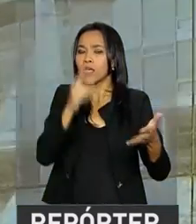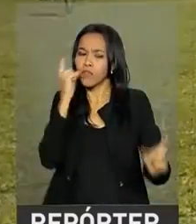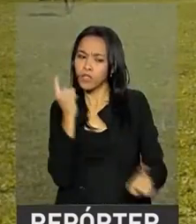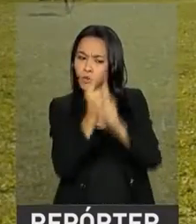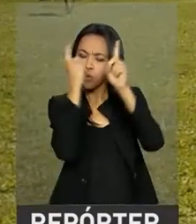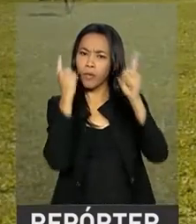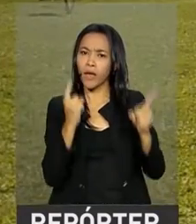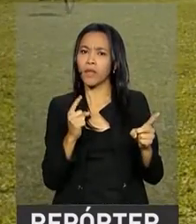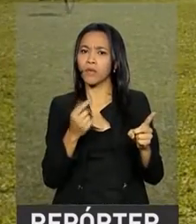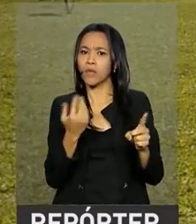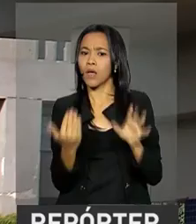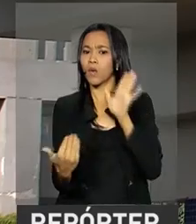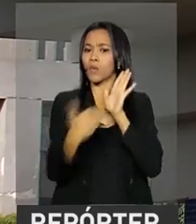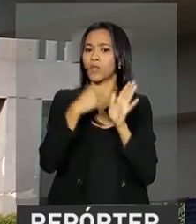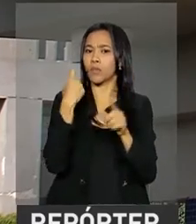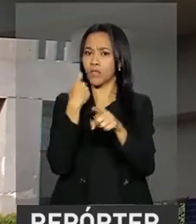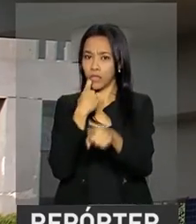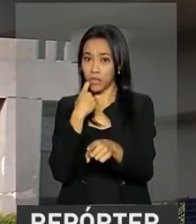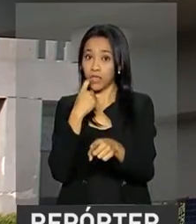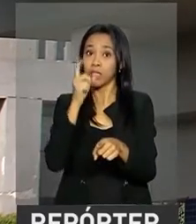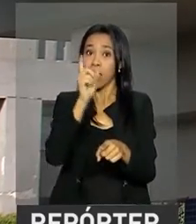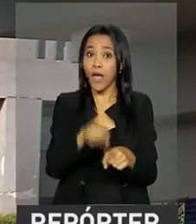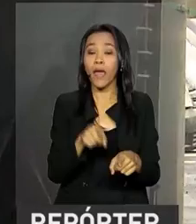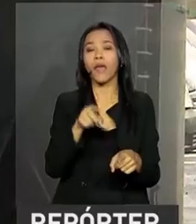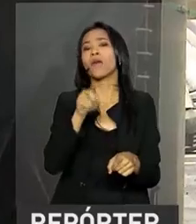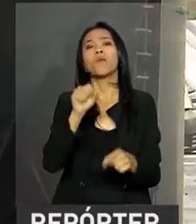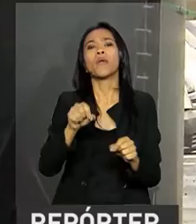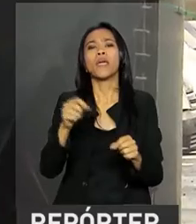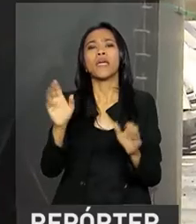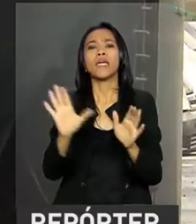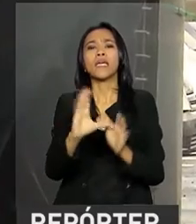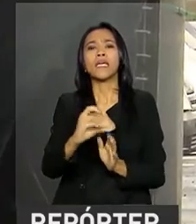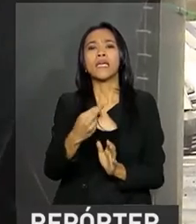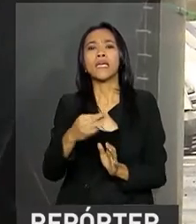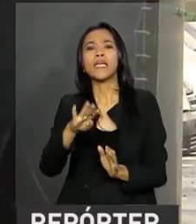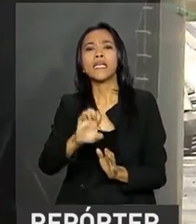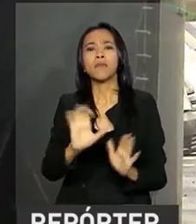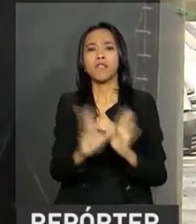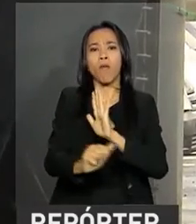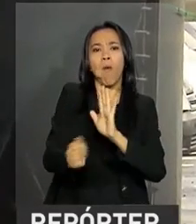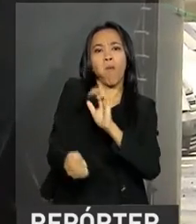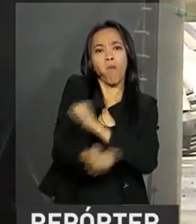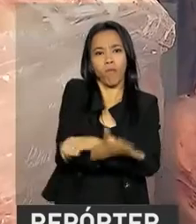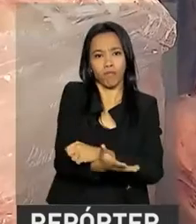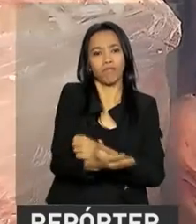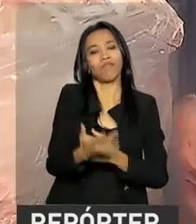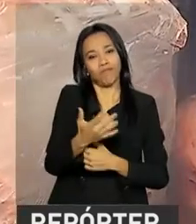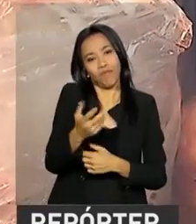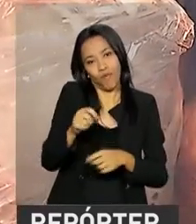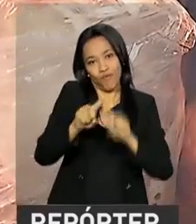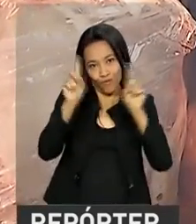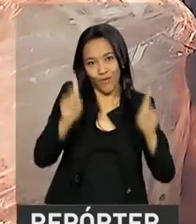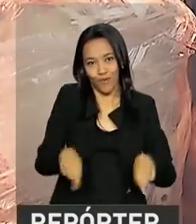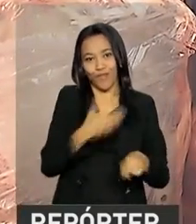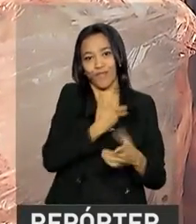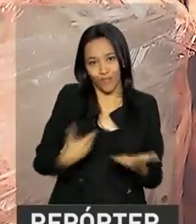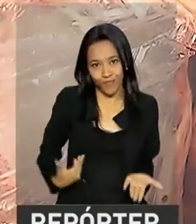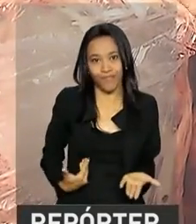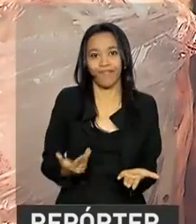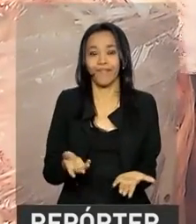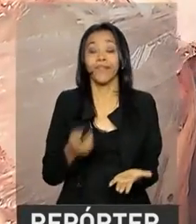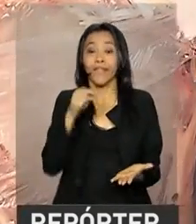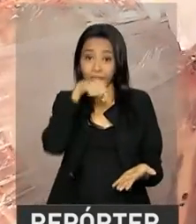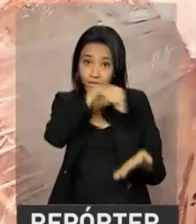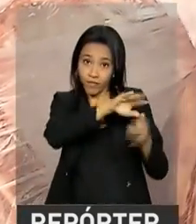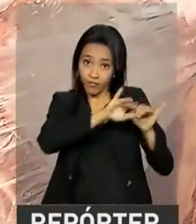última sexta-feira tem como foco a eventual prática de crimes de corrupção por agentes públicos. Ainda de acordo com a